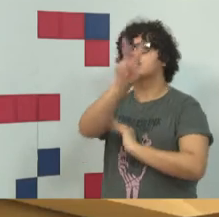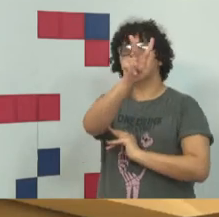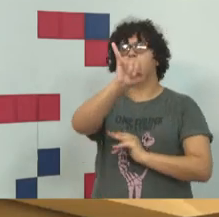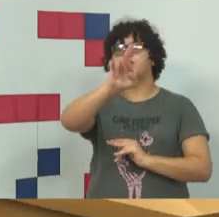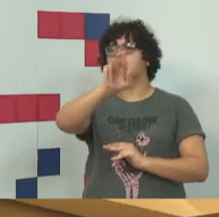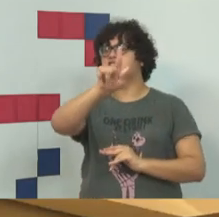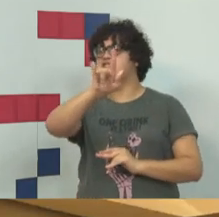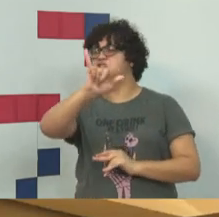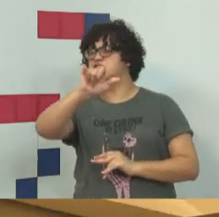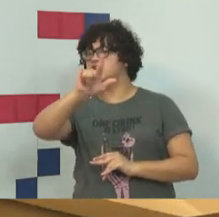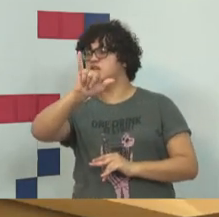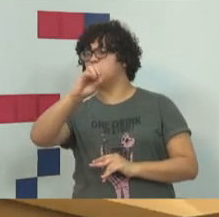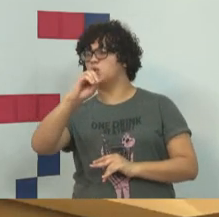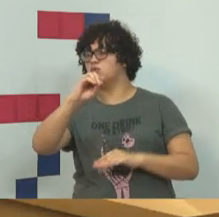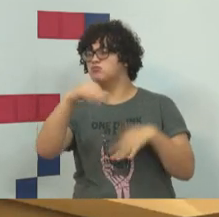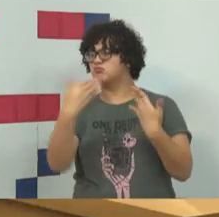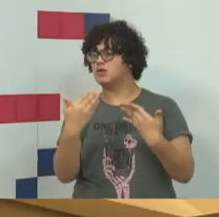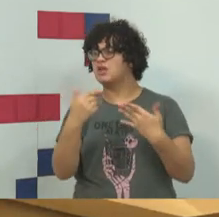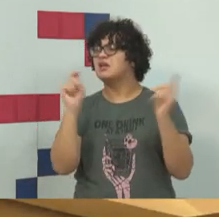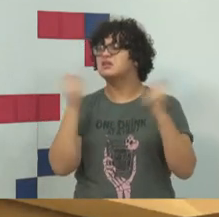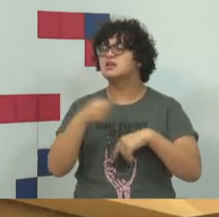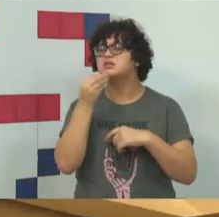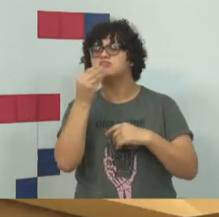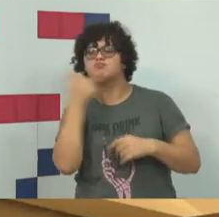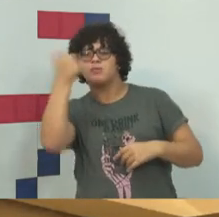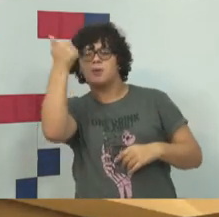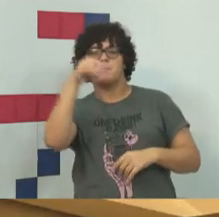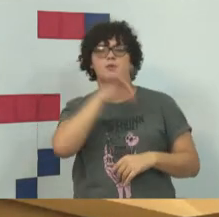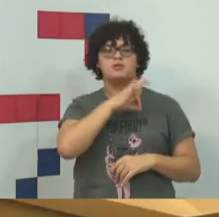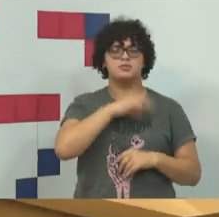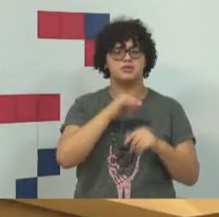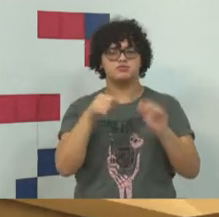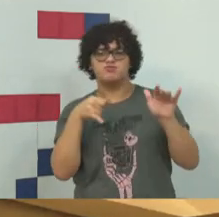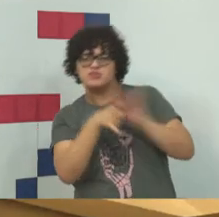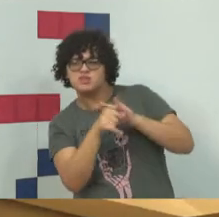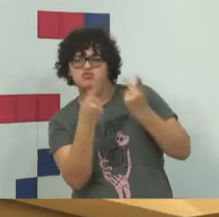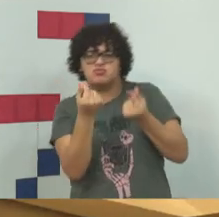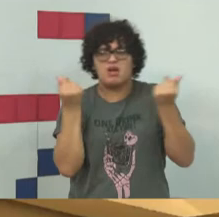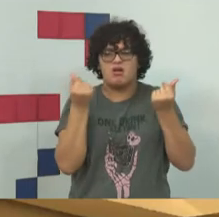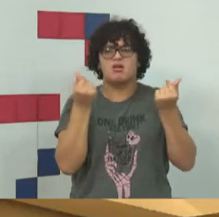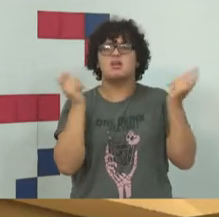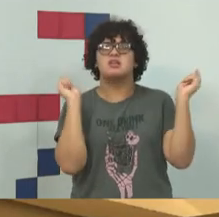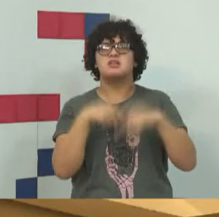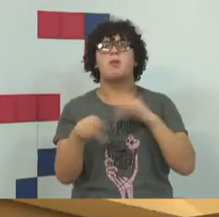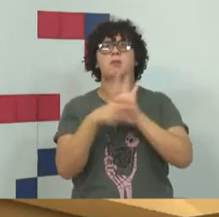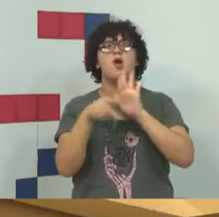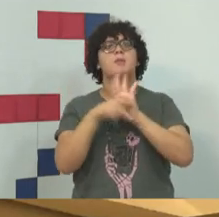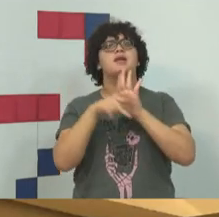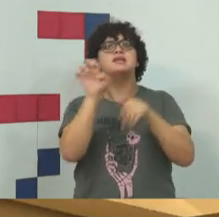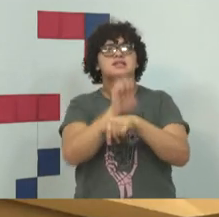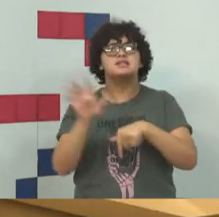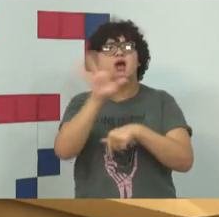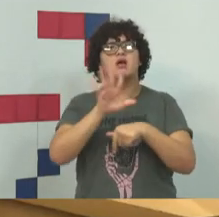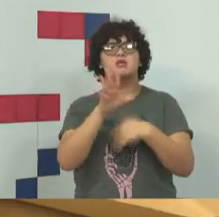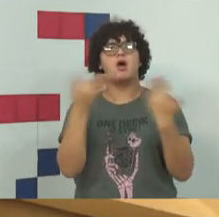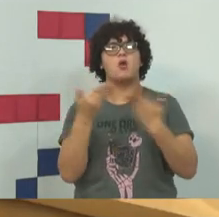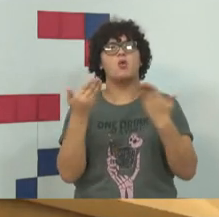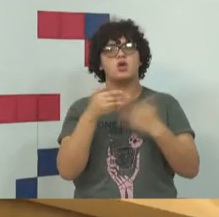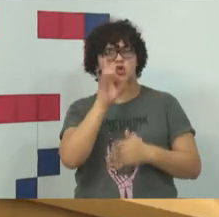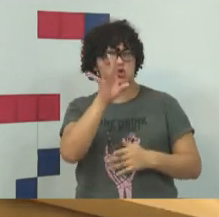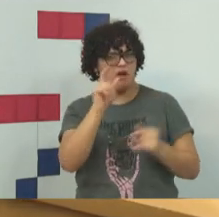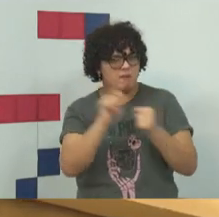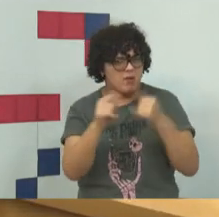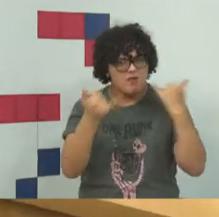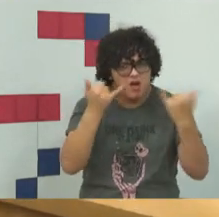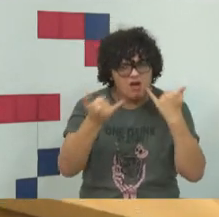quais projetos ou investimentos deveria haver nas polícias, e eu vou ampliar, e também no Estado, para combate, ele colocou só fake